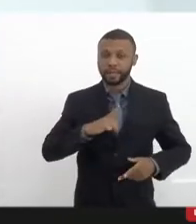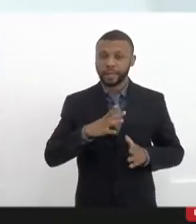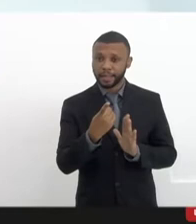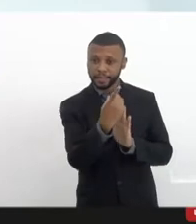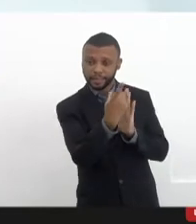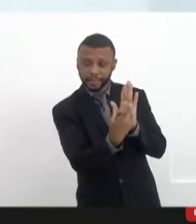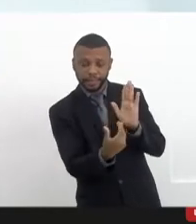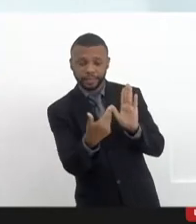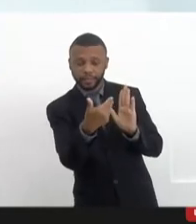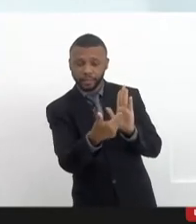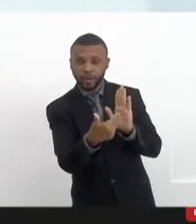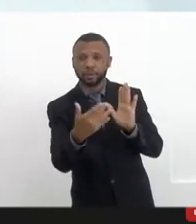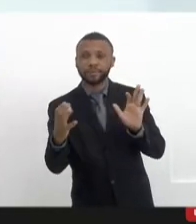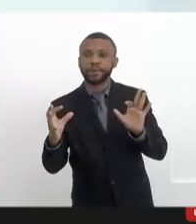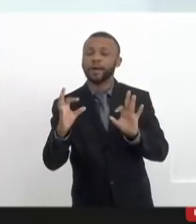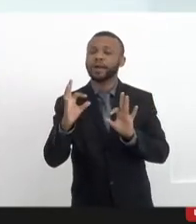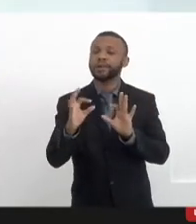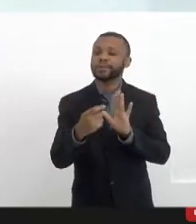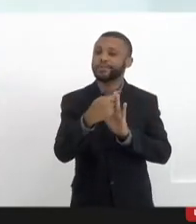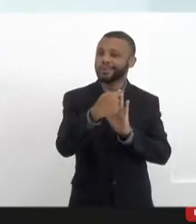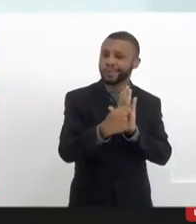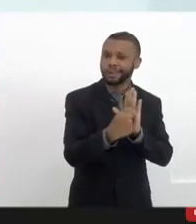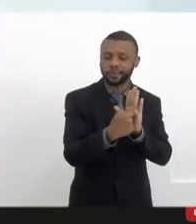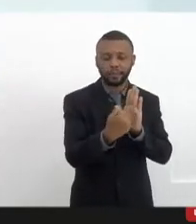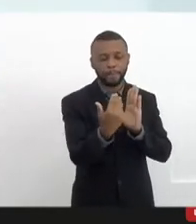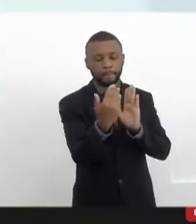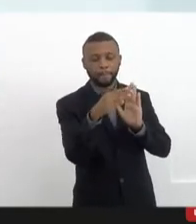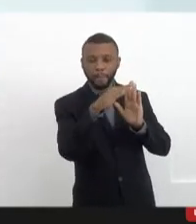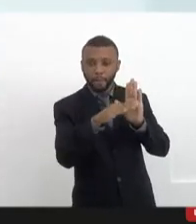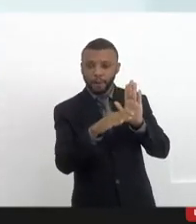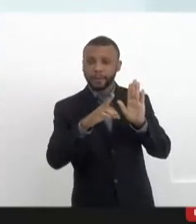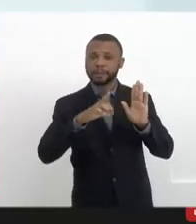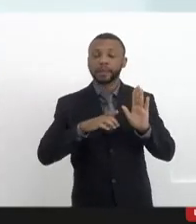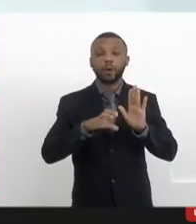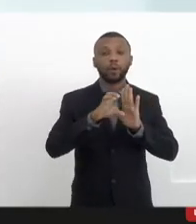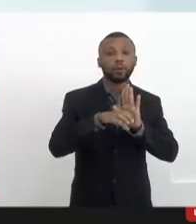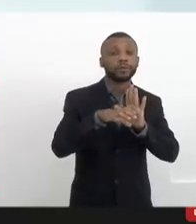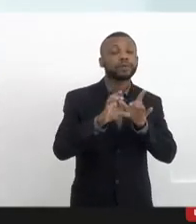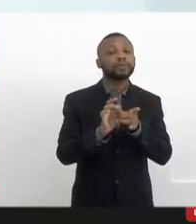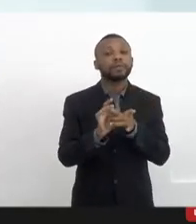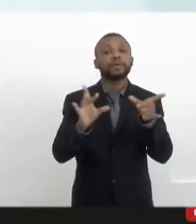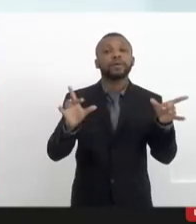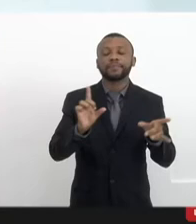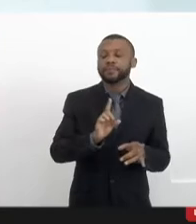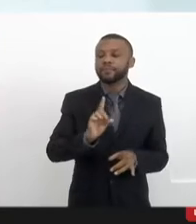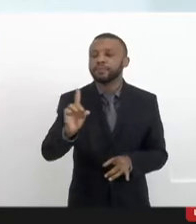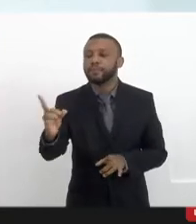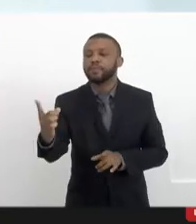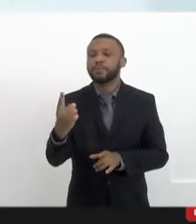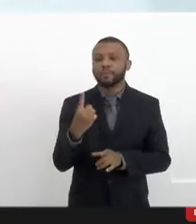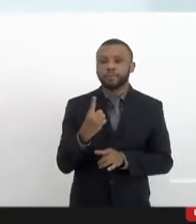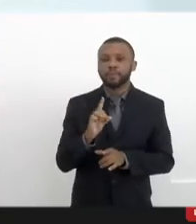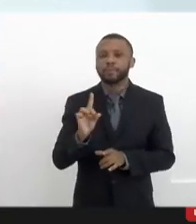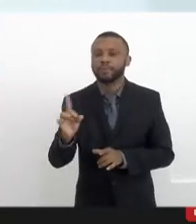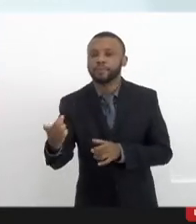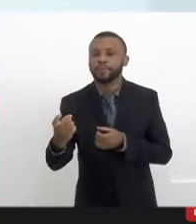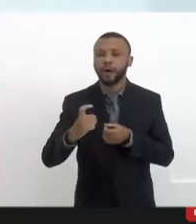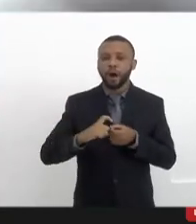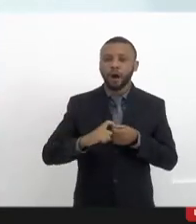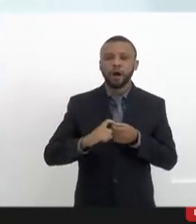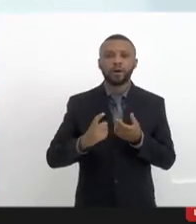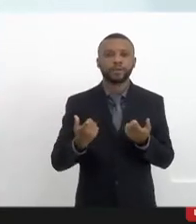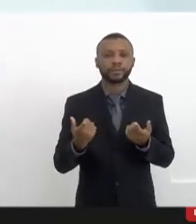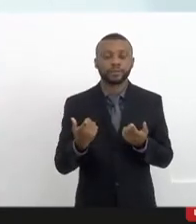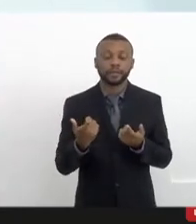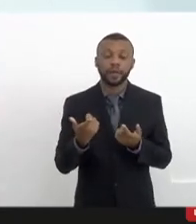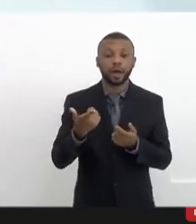sua confecção fica claro um conceito de ir e vir. O cidadão quer não só ter mais e melhor